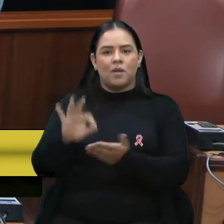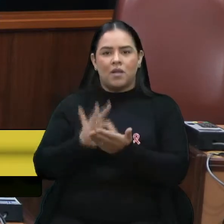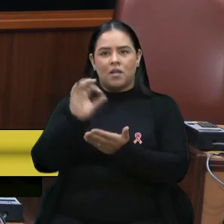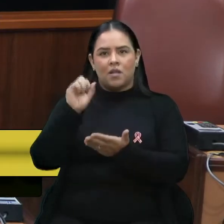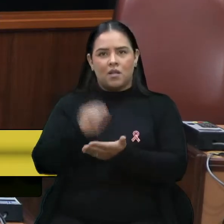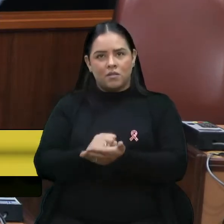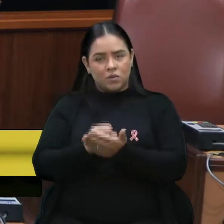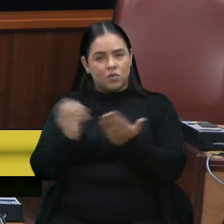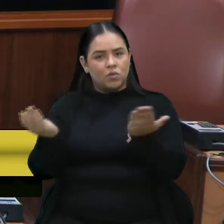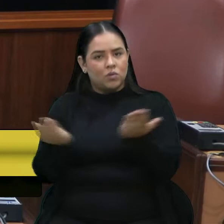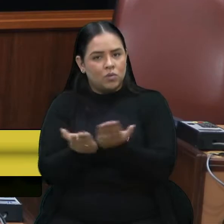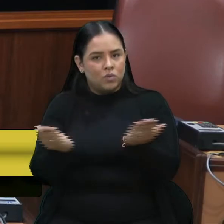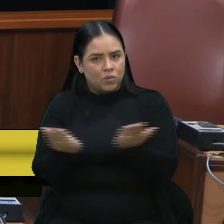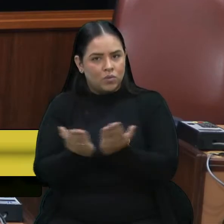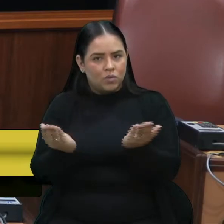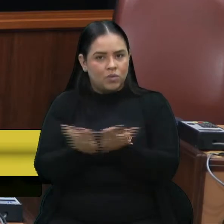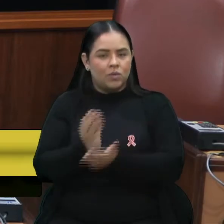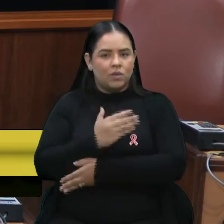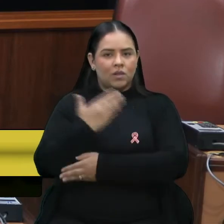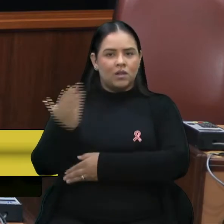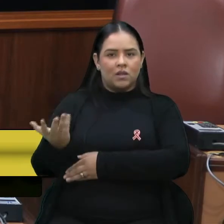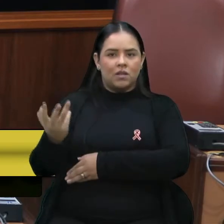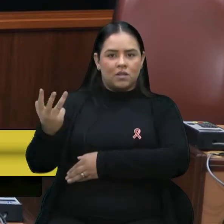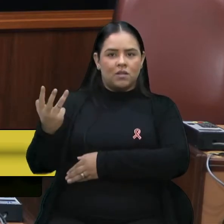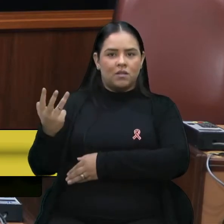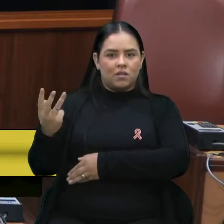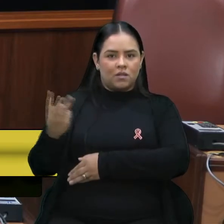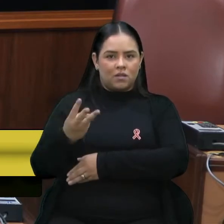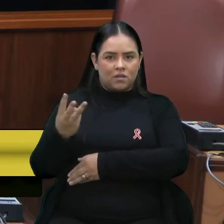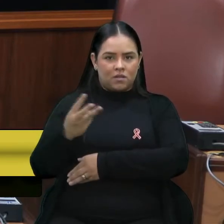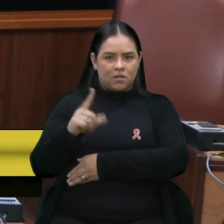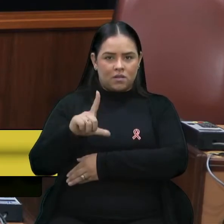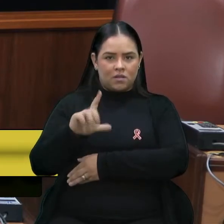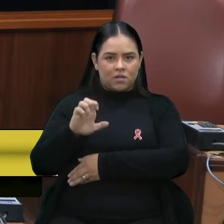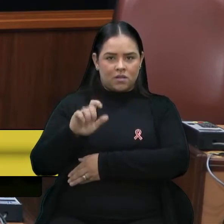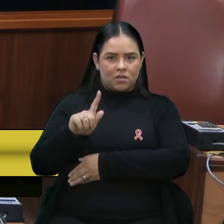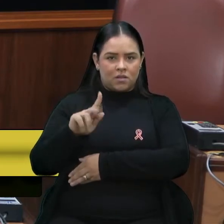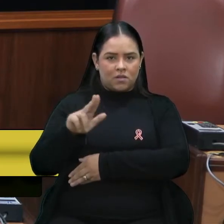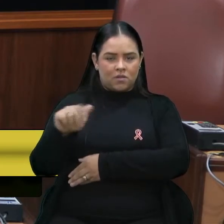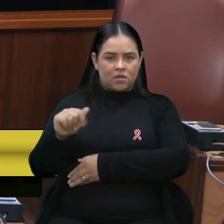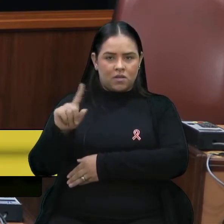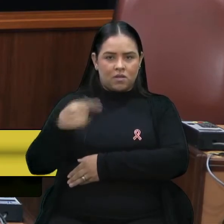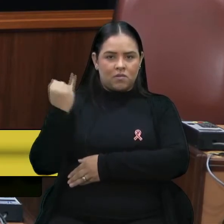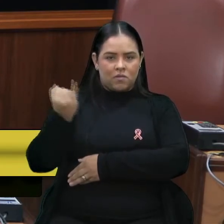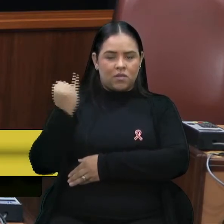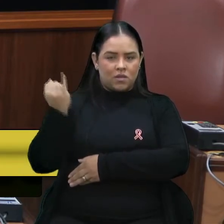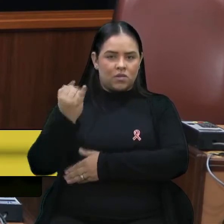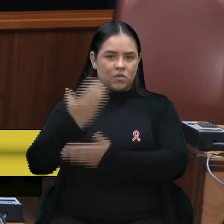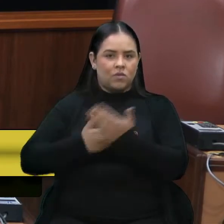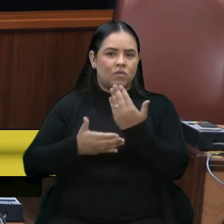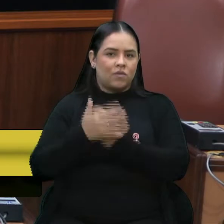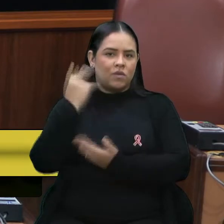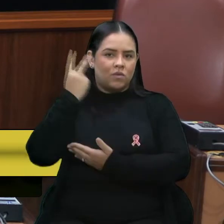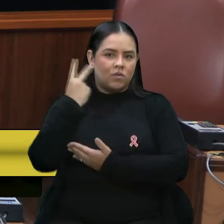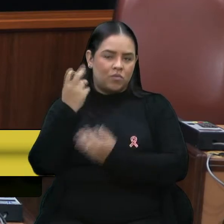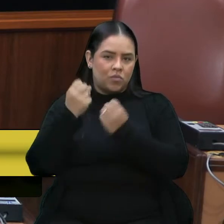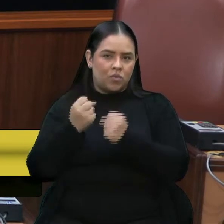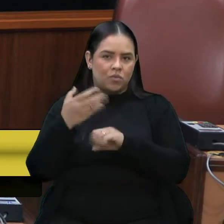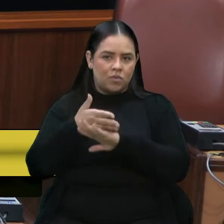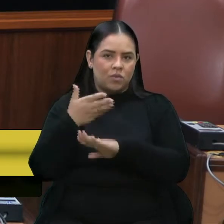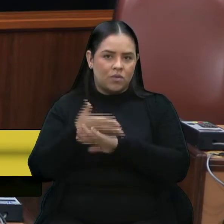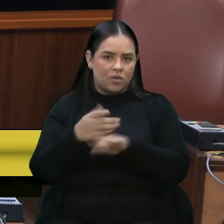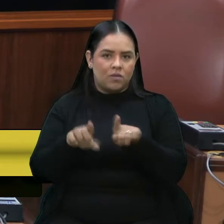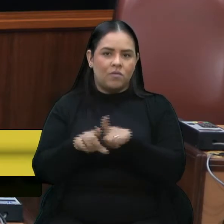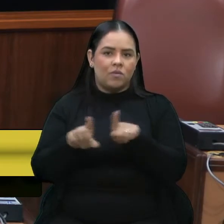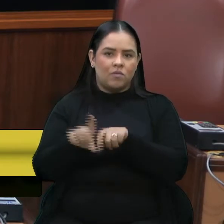estudando lá na Terceira Légua. Então, superimportante, os vereadores que puderem participar, também é